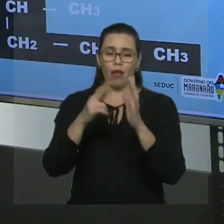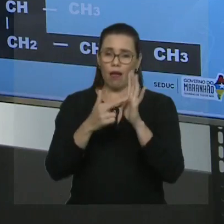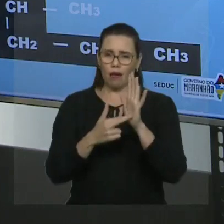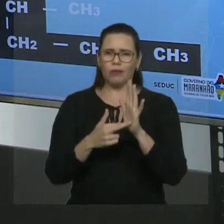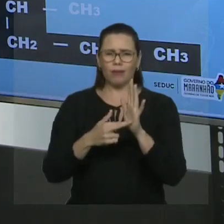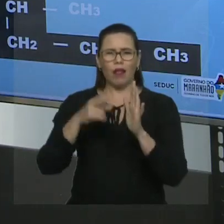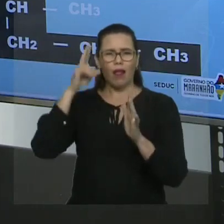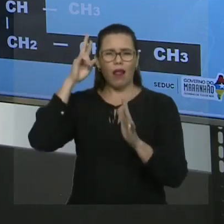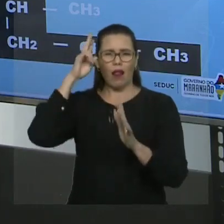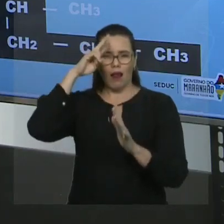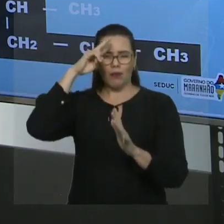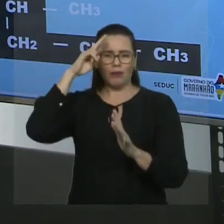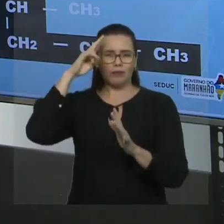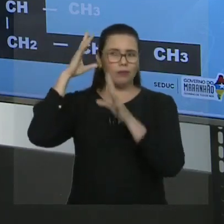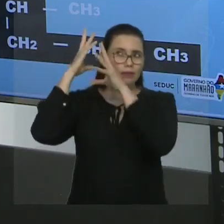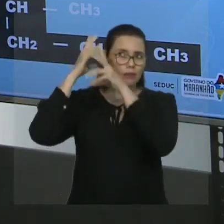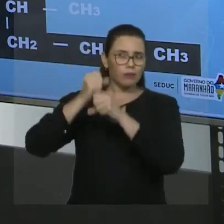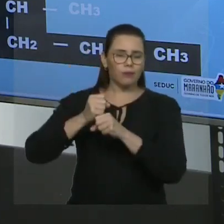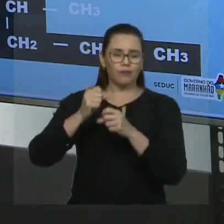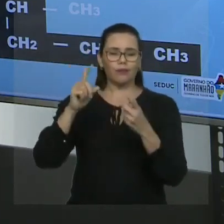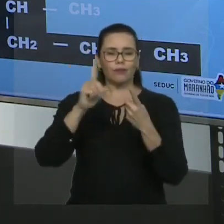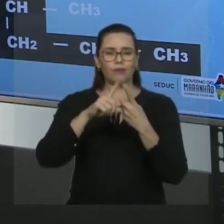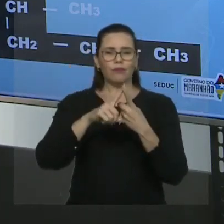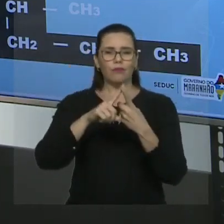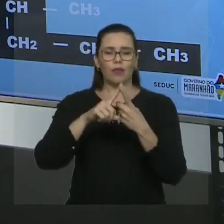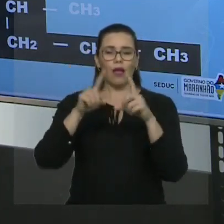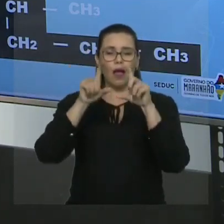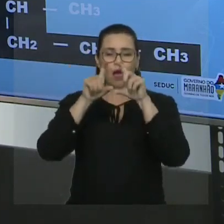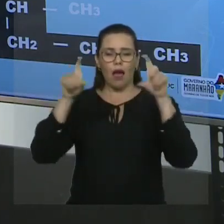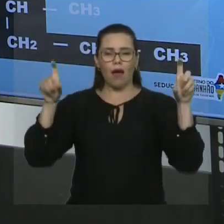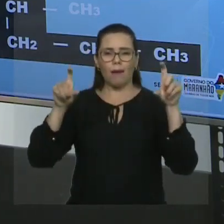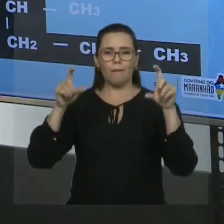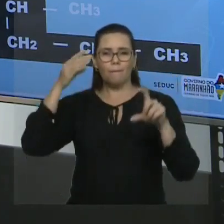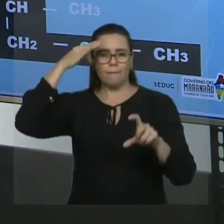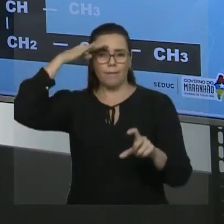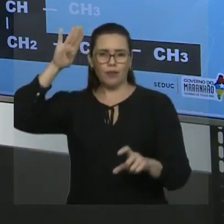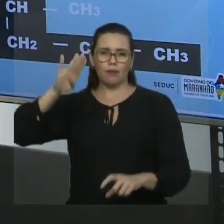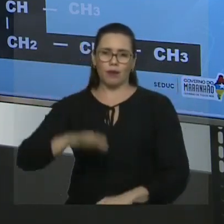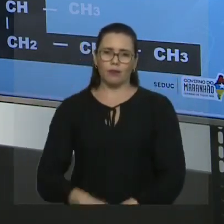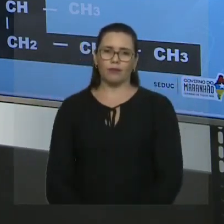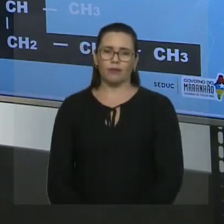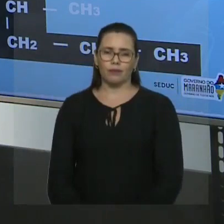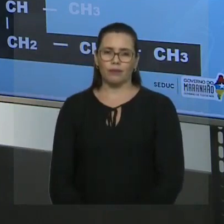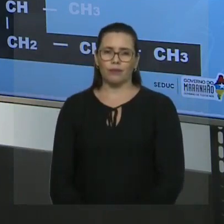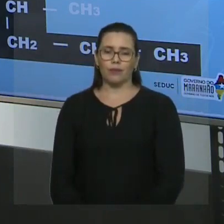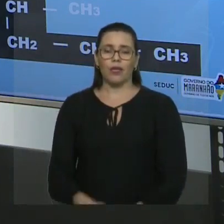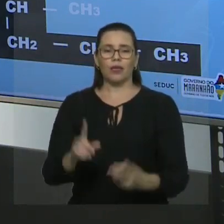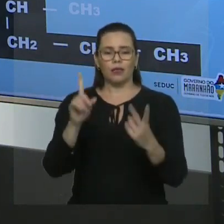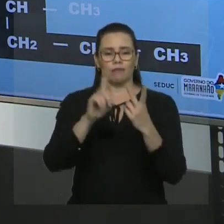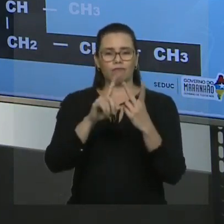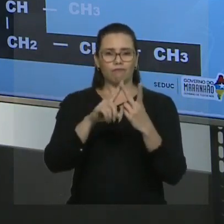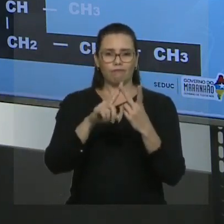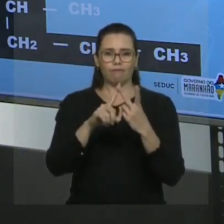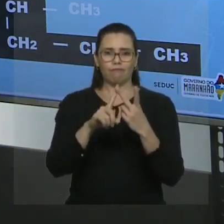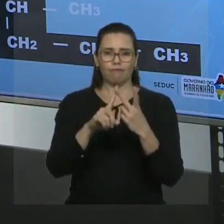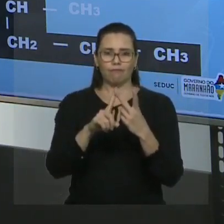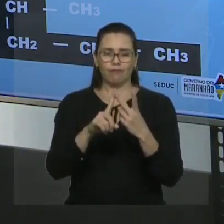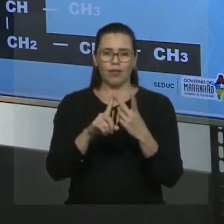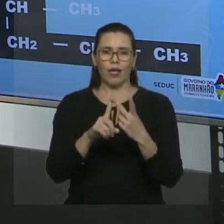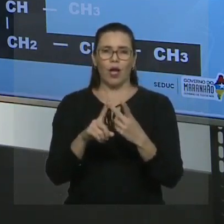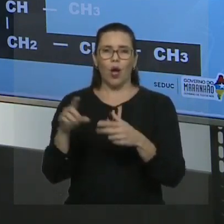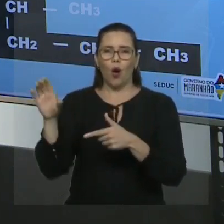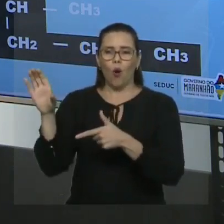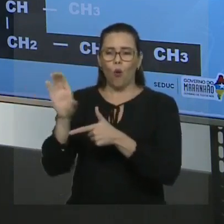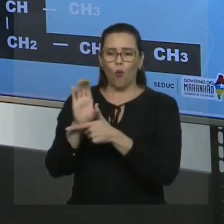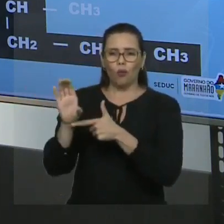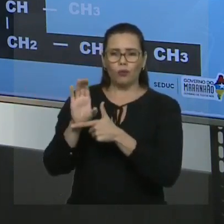Ok? Na hora que você acha a cadeia principal, você acha na mesma hora as ramificações. Segunda regra, você vai numerar a